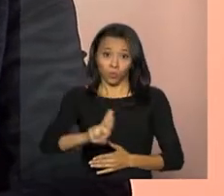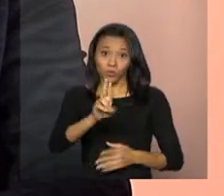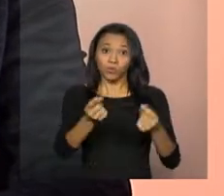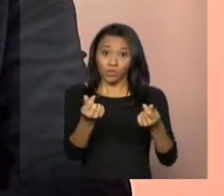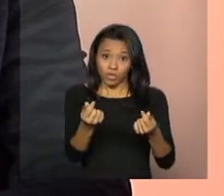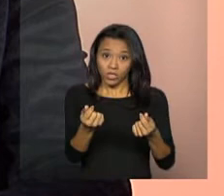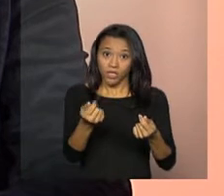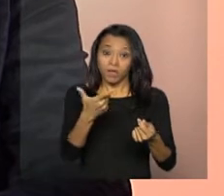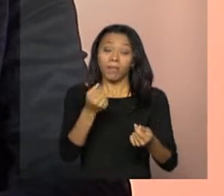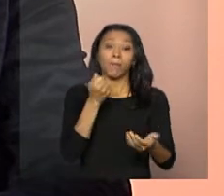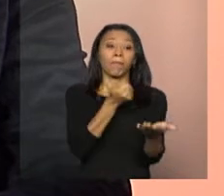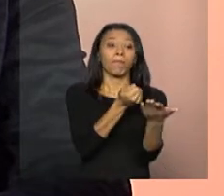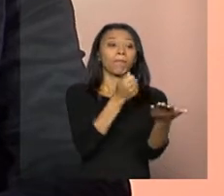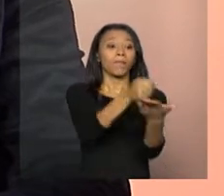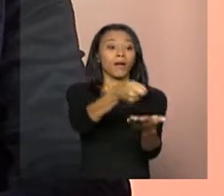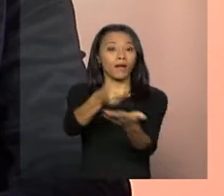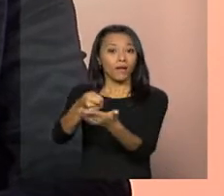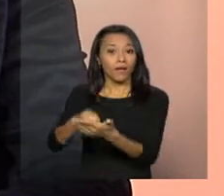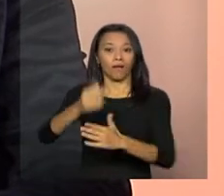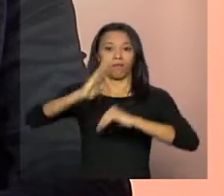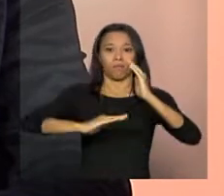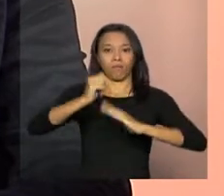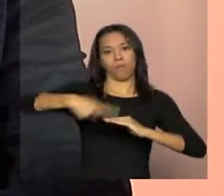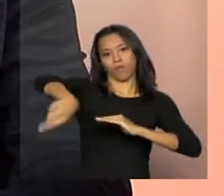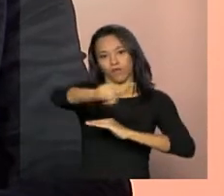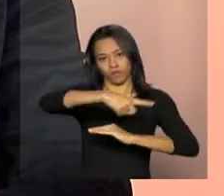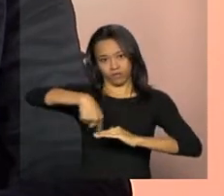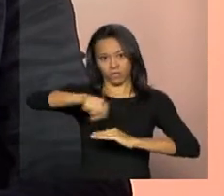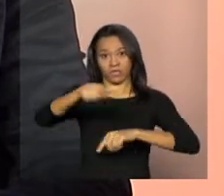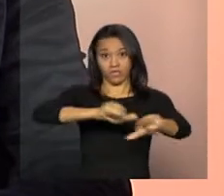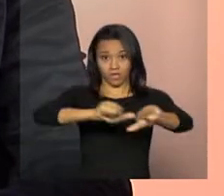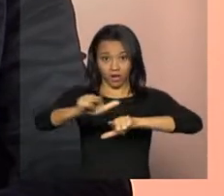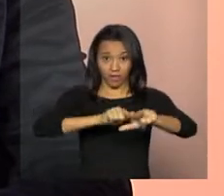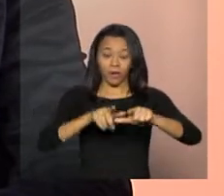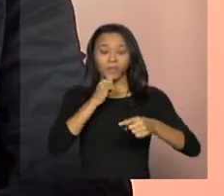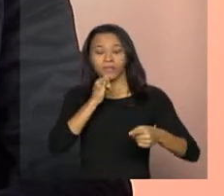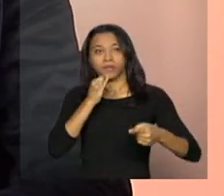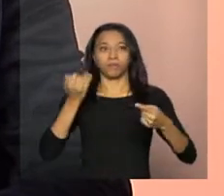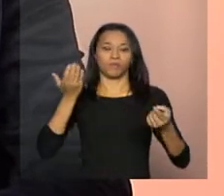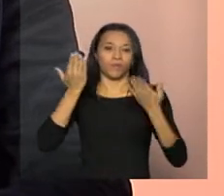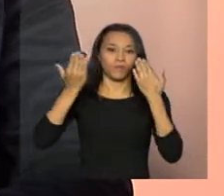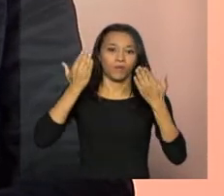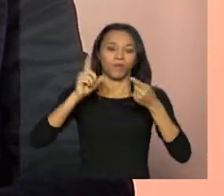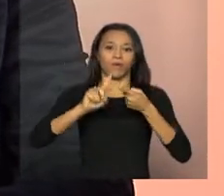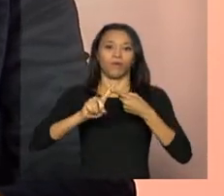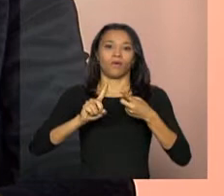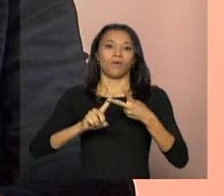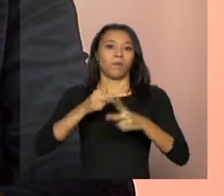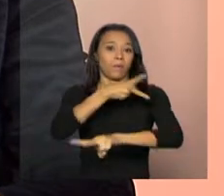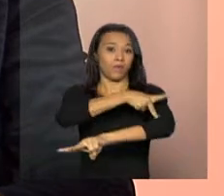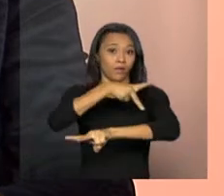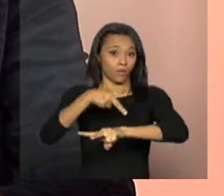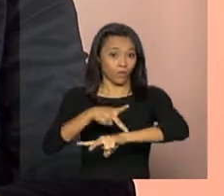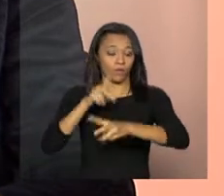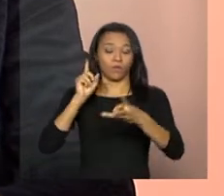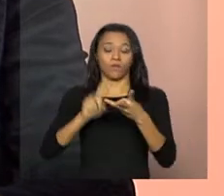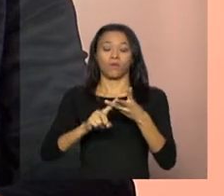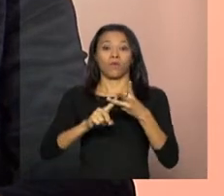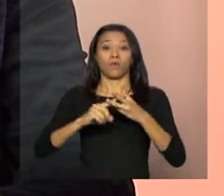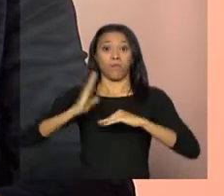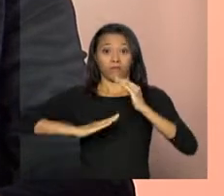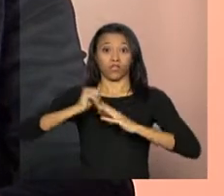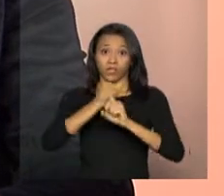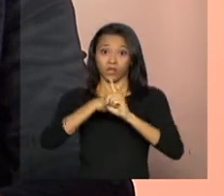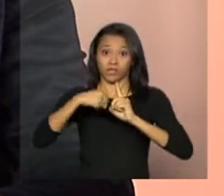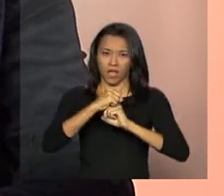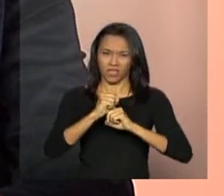saber se há um limite para o pagamento dos profissionais como psicólogos, pedagogo, assistentes sociais. Há